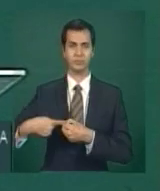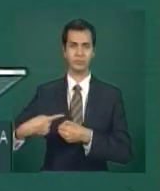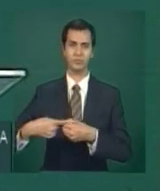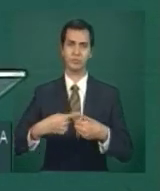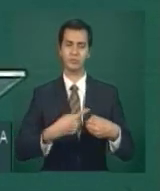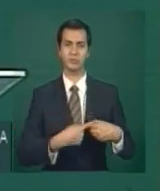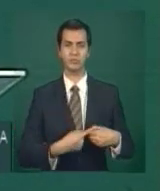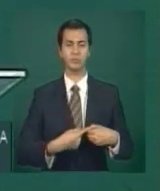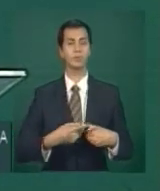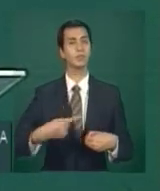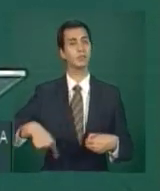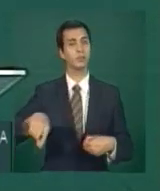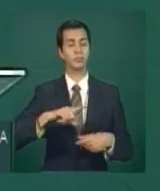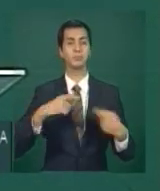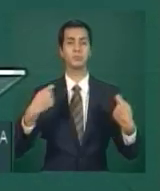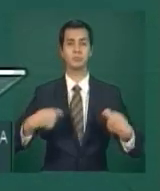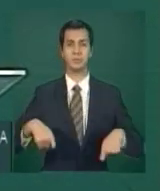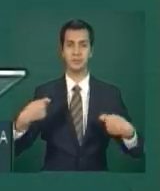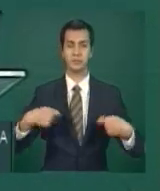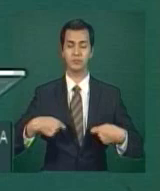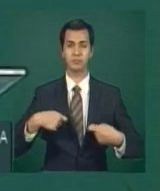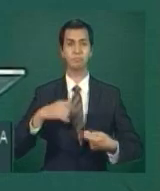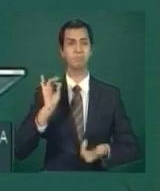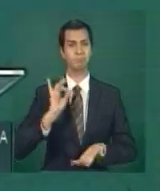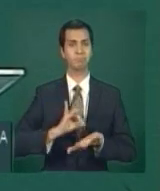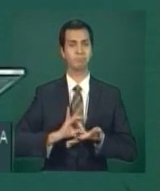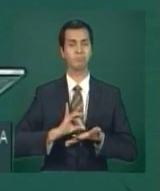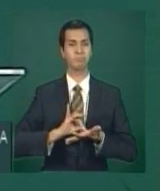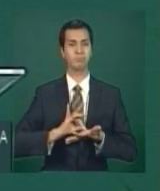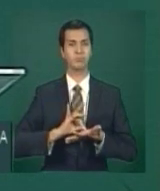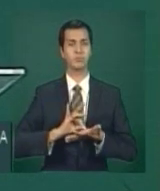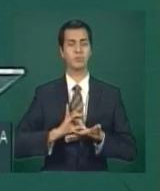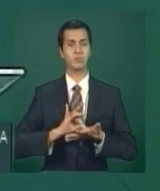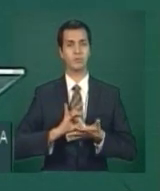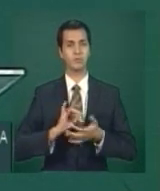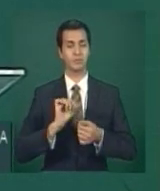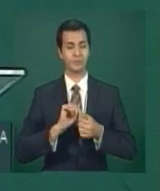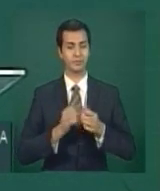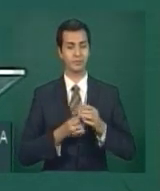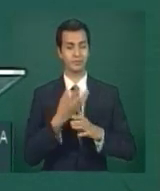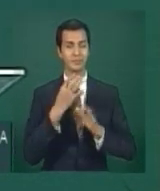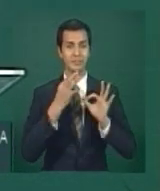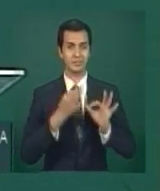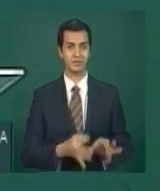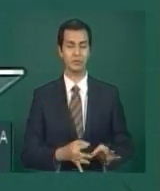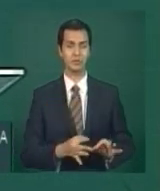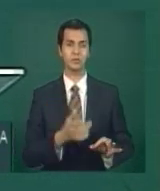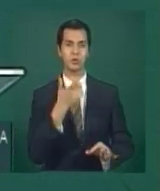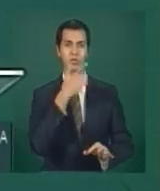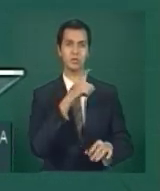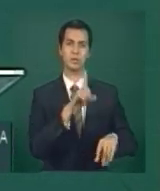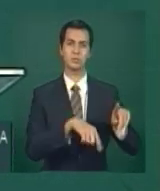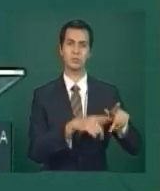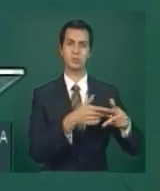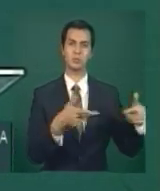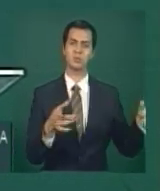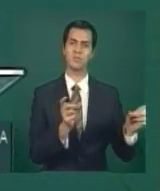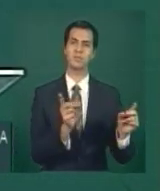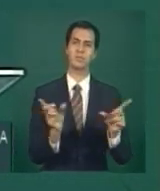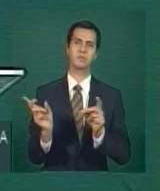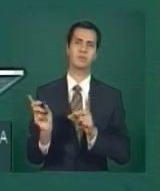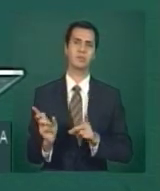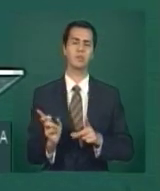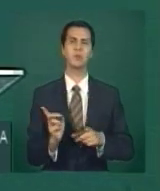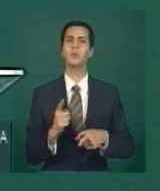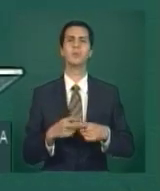estejam em condições de garantir o escoamento da produção. Daí, por que retoescavadeira? Porque